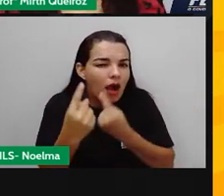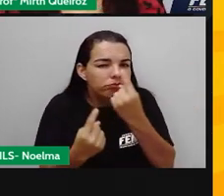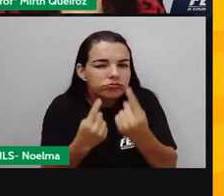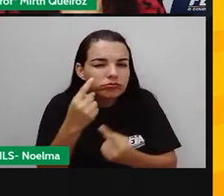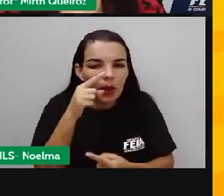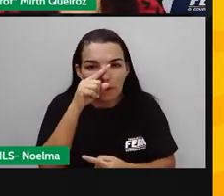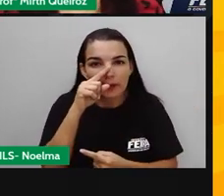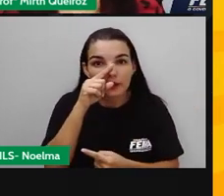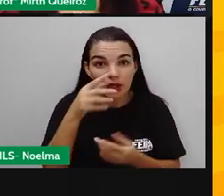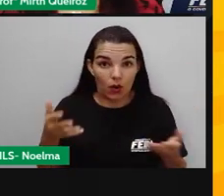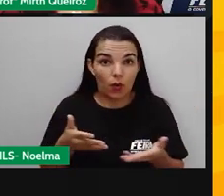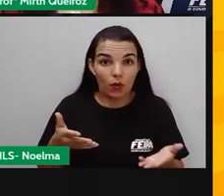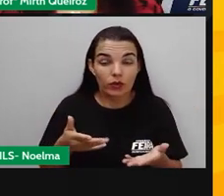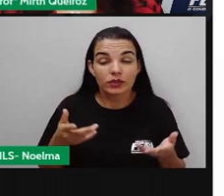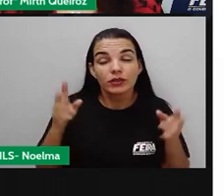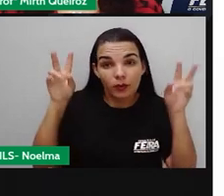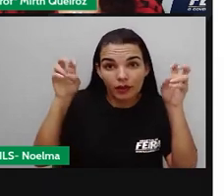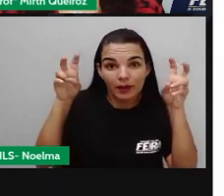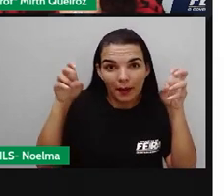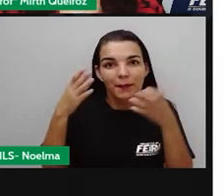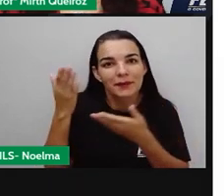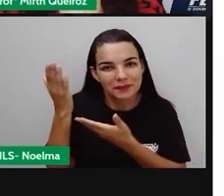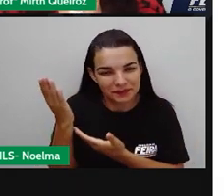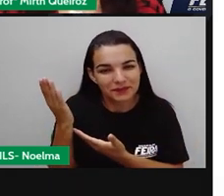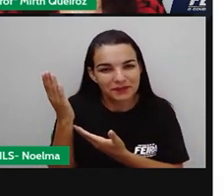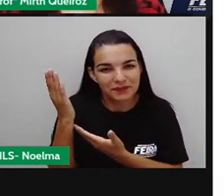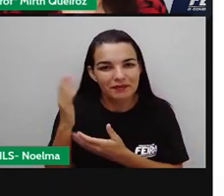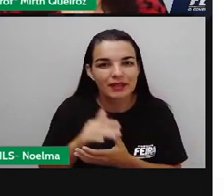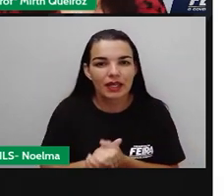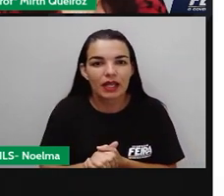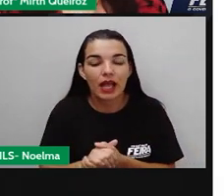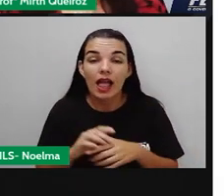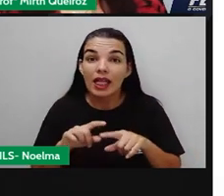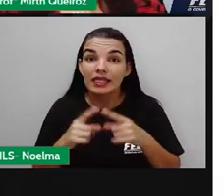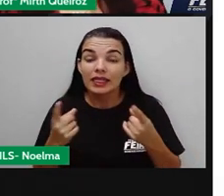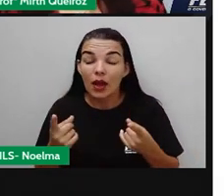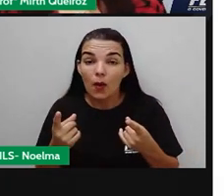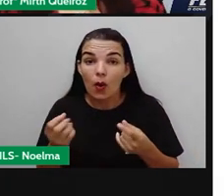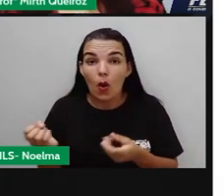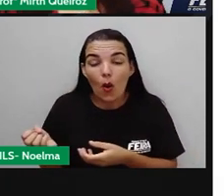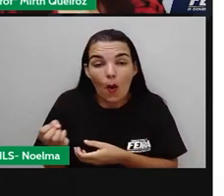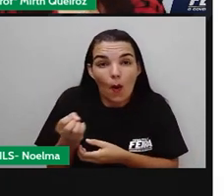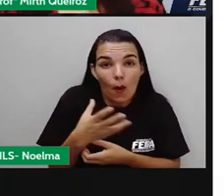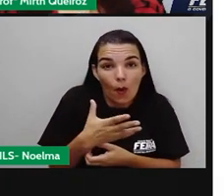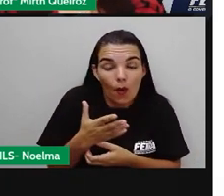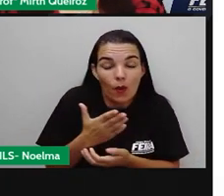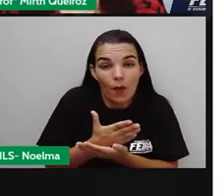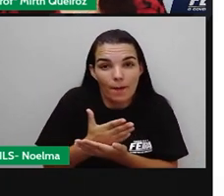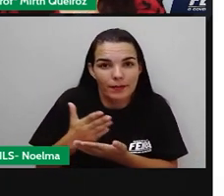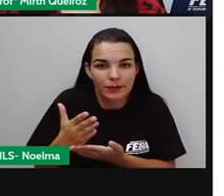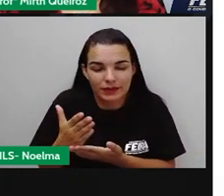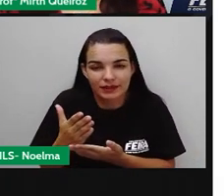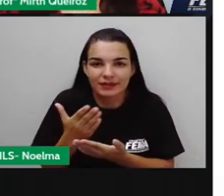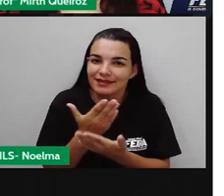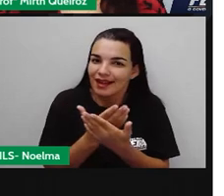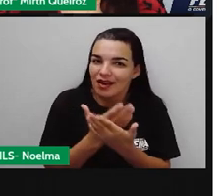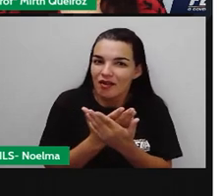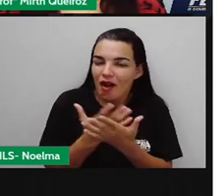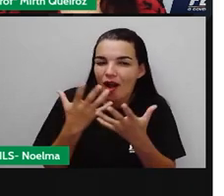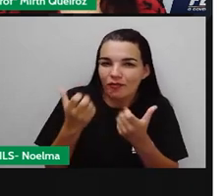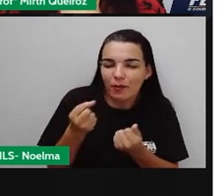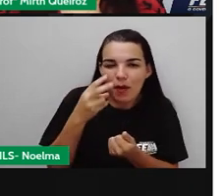eles que nós iremos falar hoje. E para a gente iniciar a aula, vamos aí